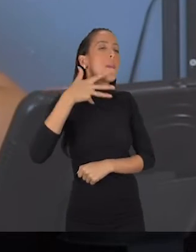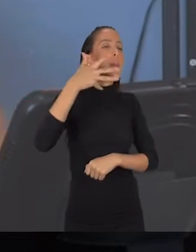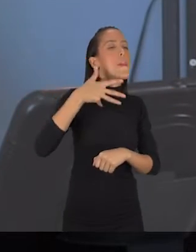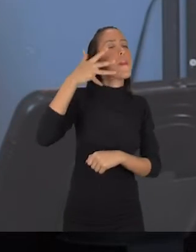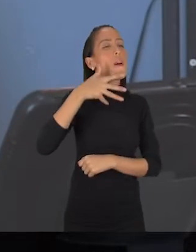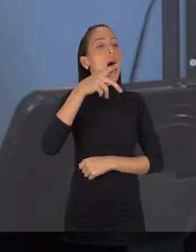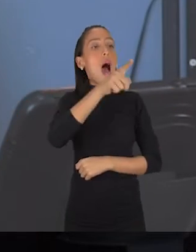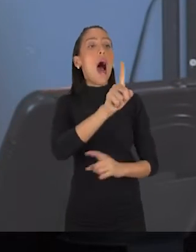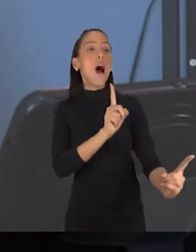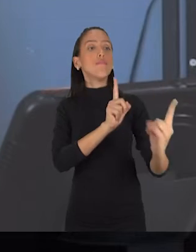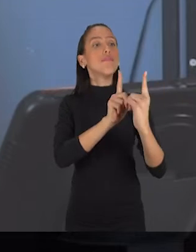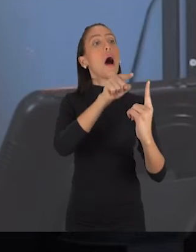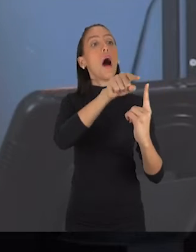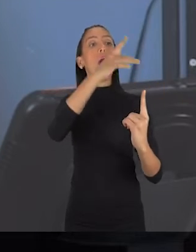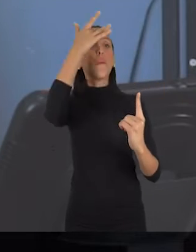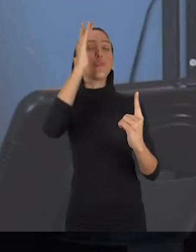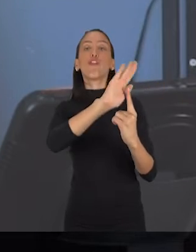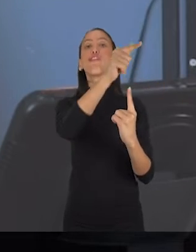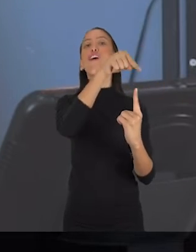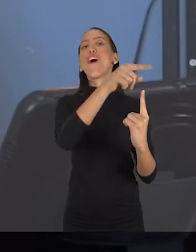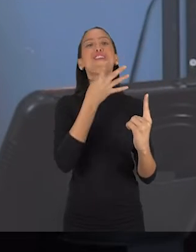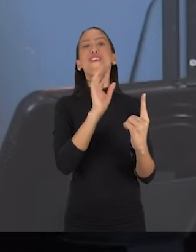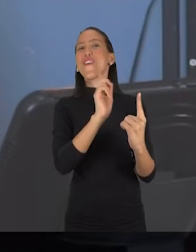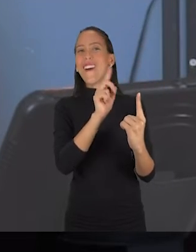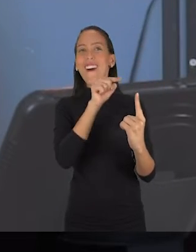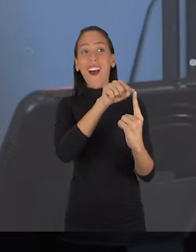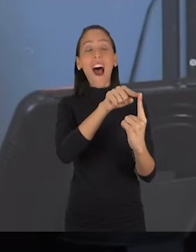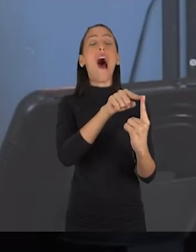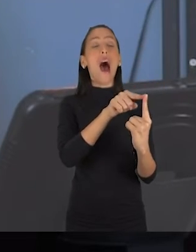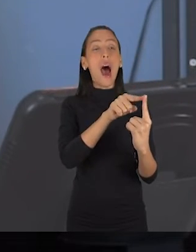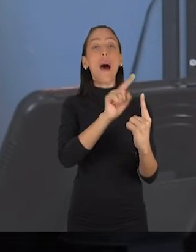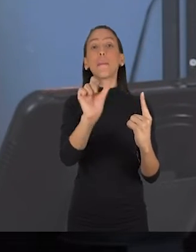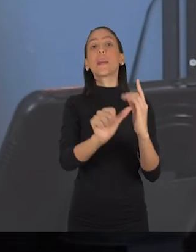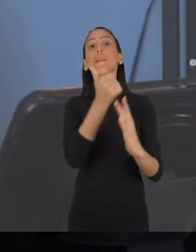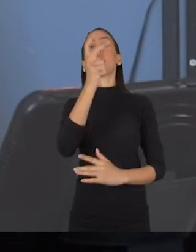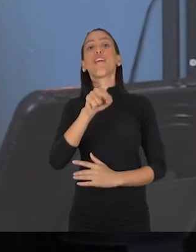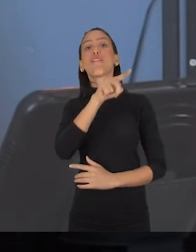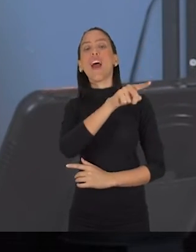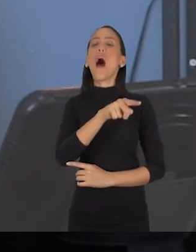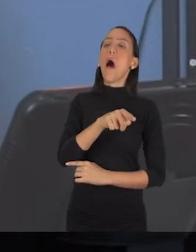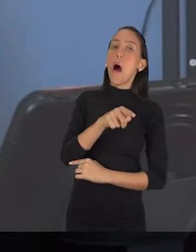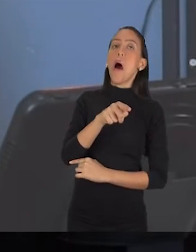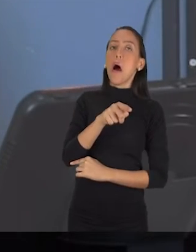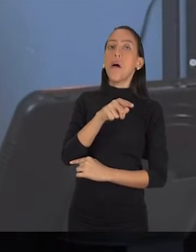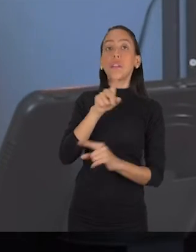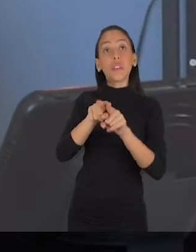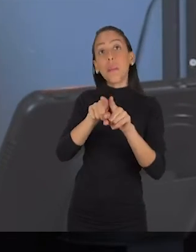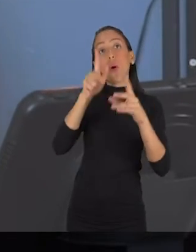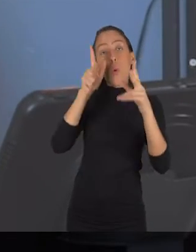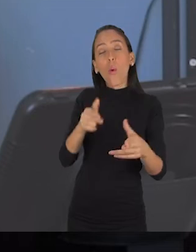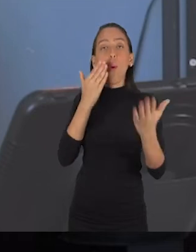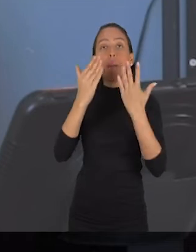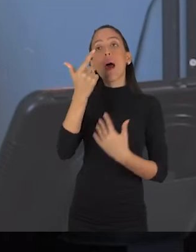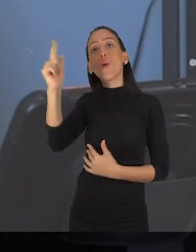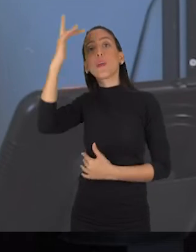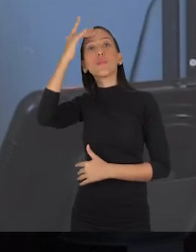Porque aí é muito importante isso também, porque é uma pessoa de fora que tá ouvindo aquele seu roteiro pela primeira vez, assim como vai ser uma pessoa que nunca